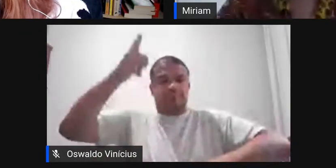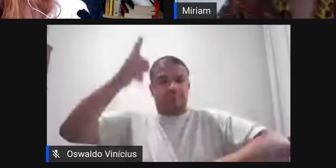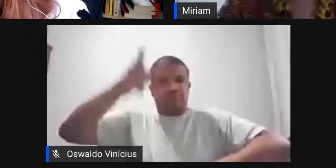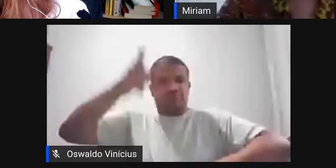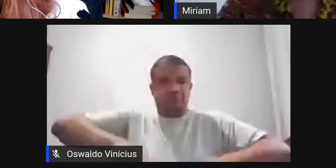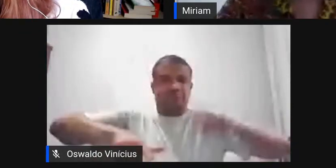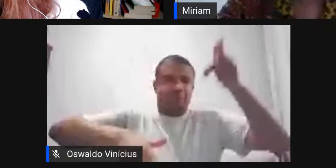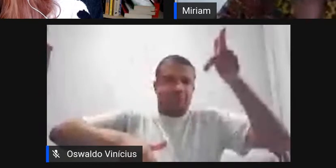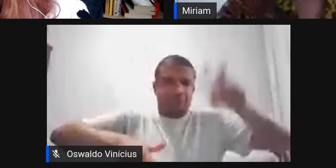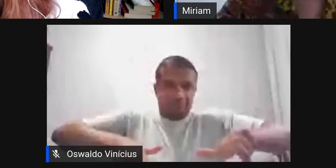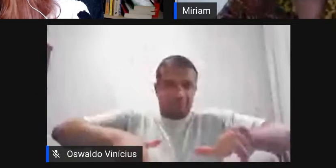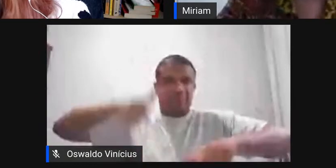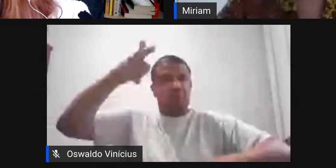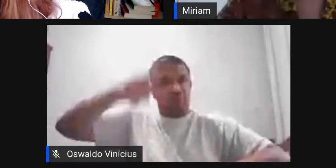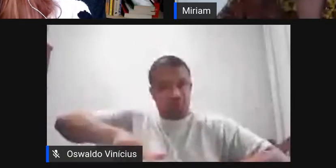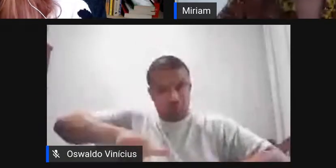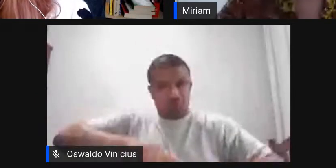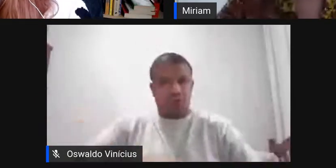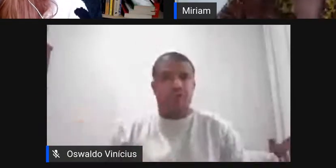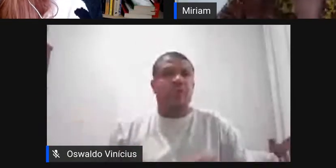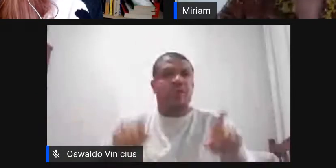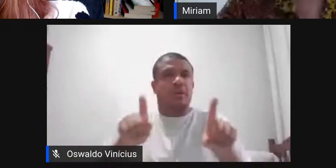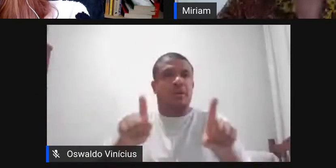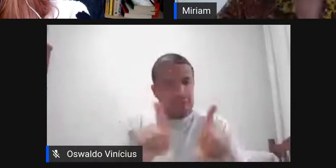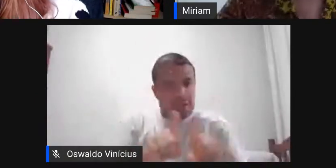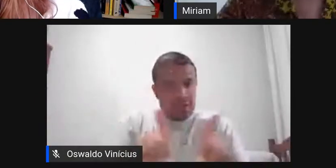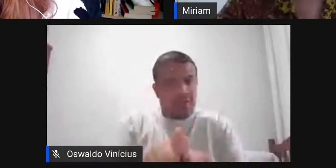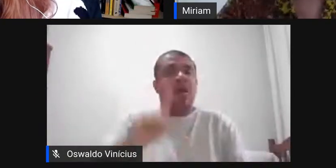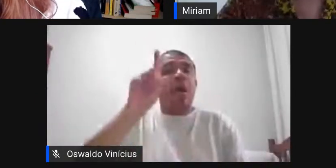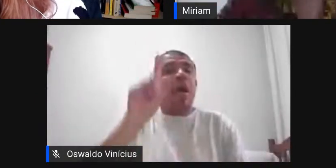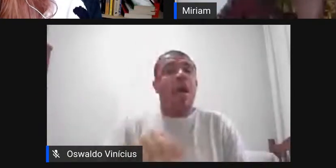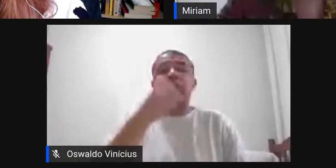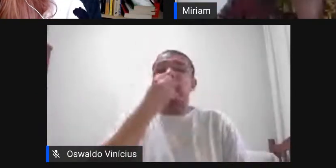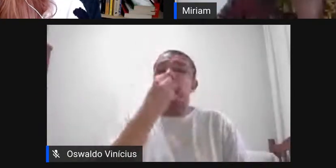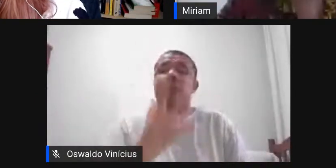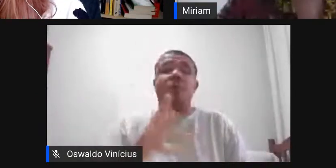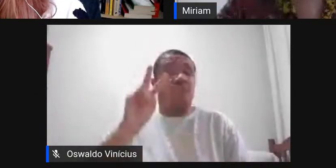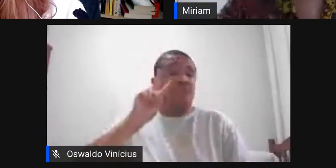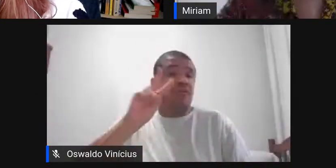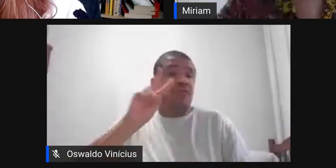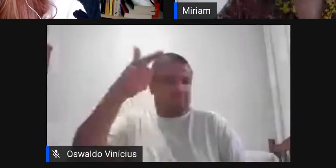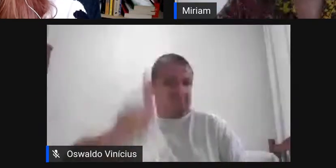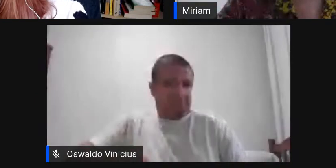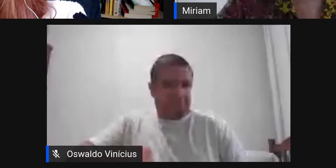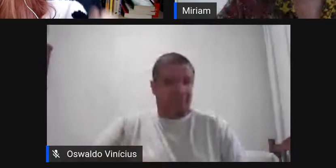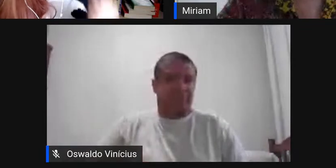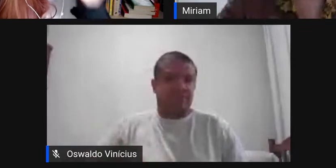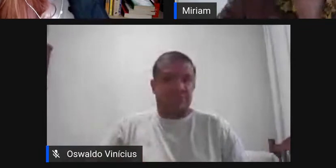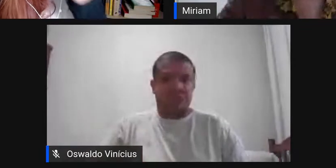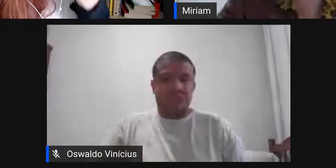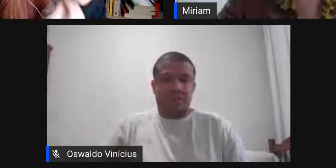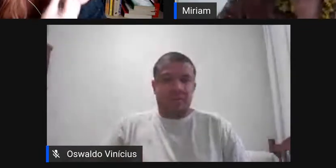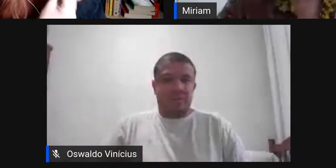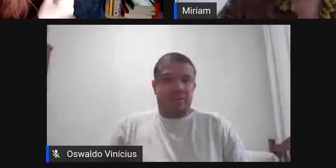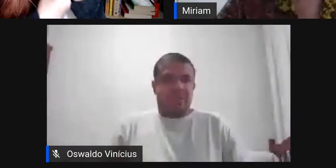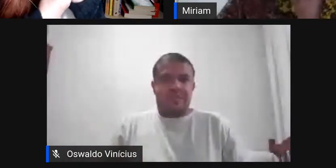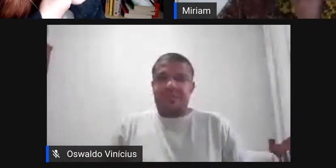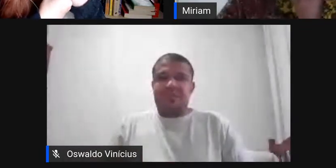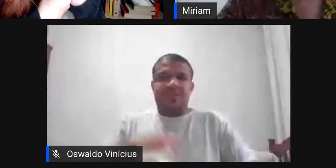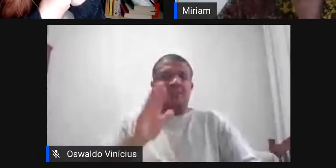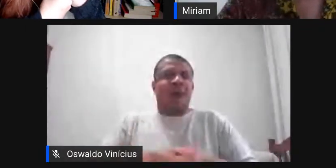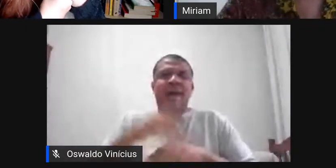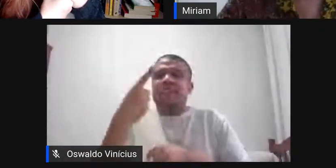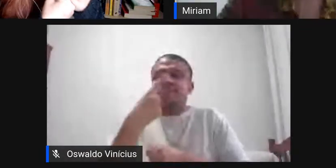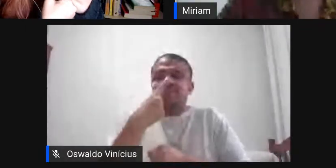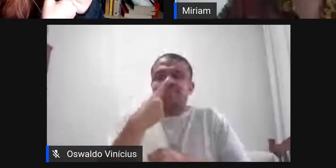coloca também que é muito bom ver de novo e eu acho assim que é um dos prazeres mais íntimos e mais